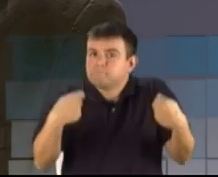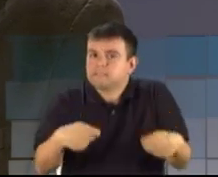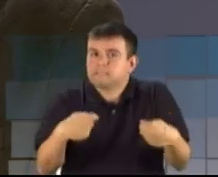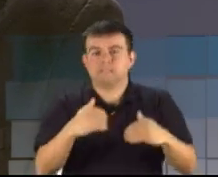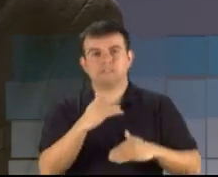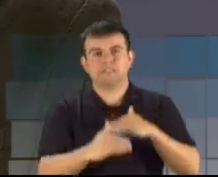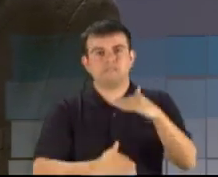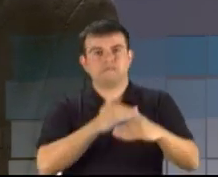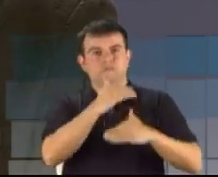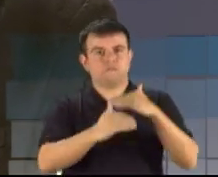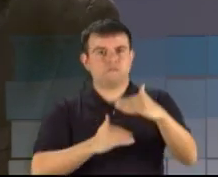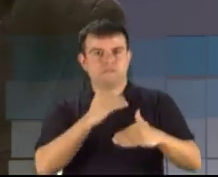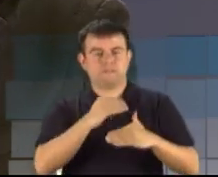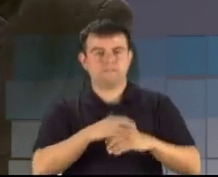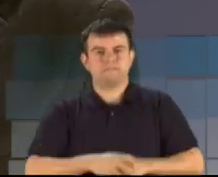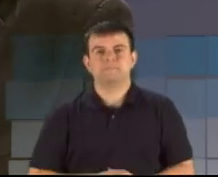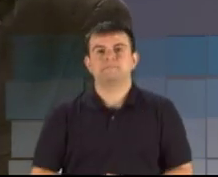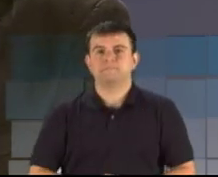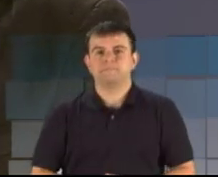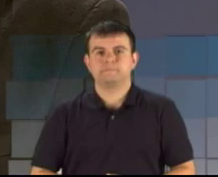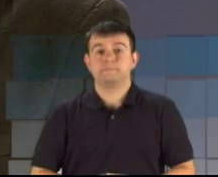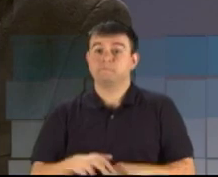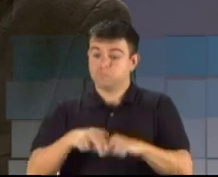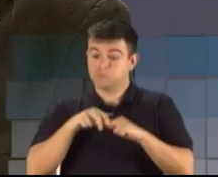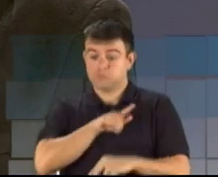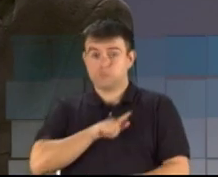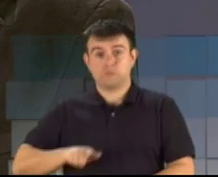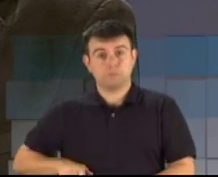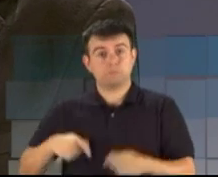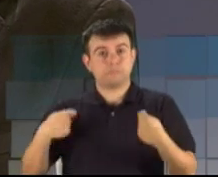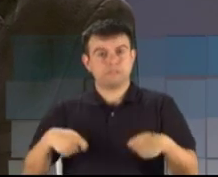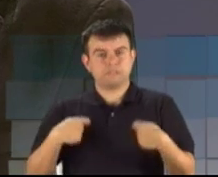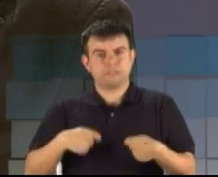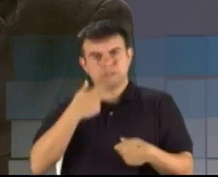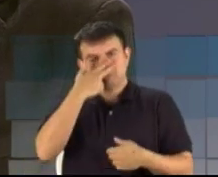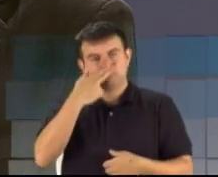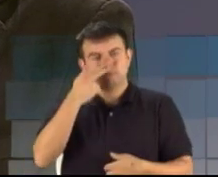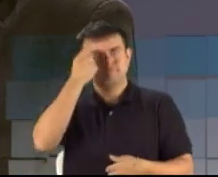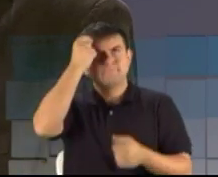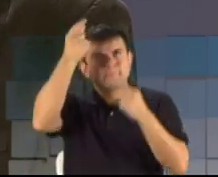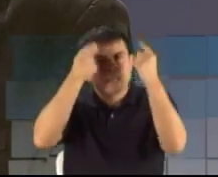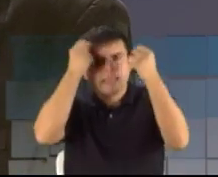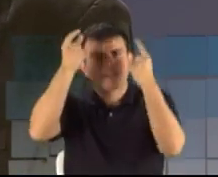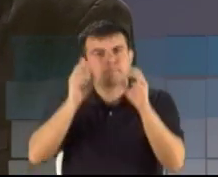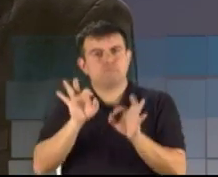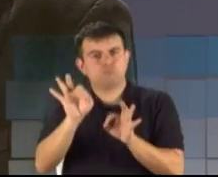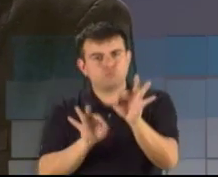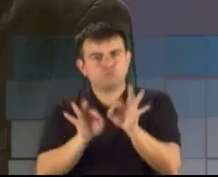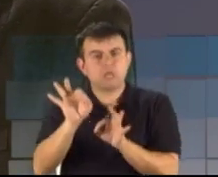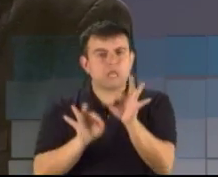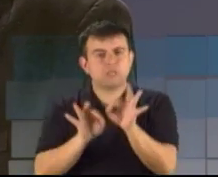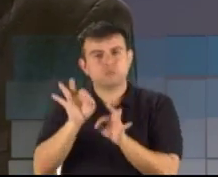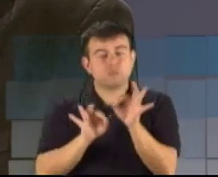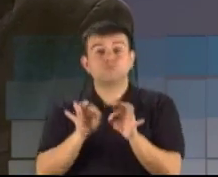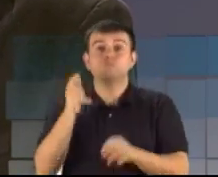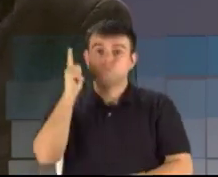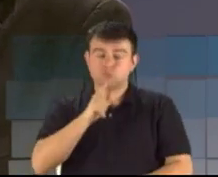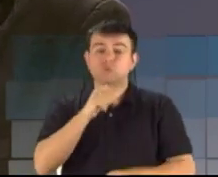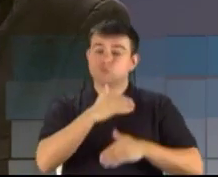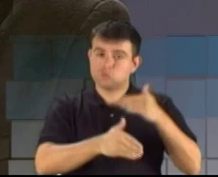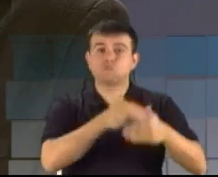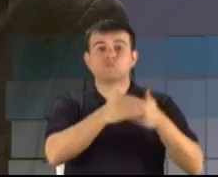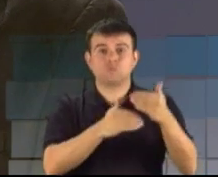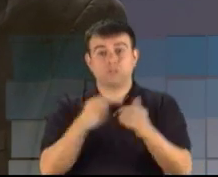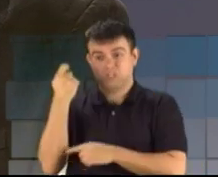Nesse aspecto, o governo tem que dar sua mão, tem que criar ideias, tem que criar projetos para desenvolvimento. O Rio Grande do Sul está muito